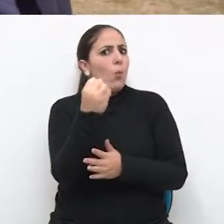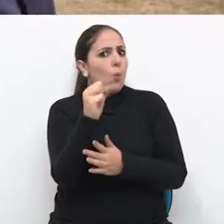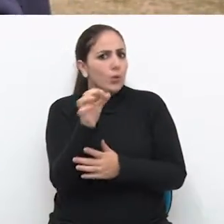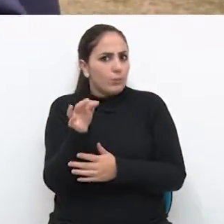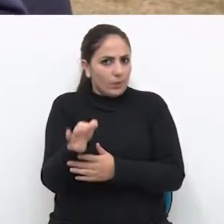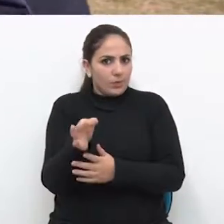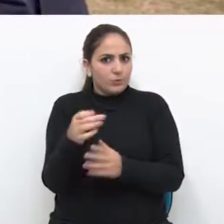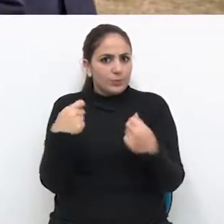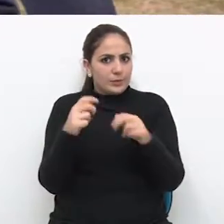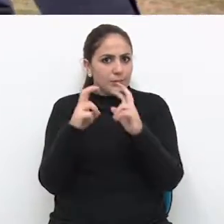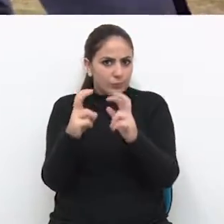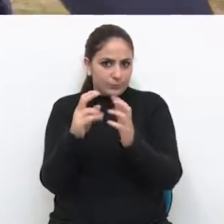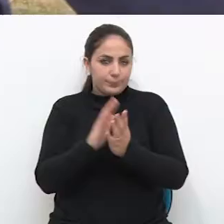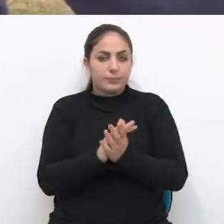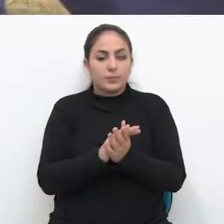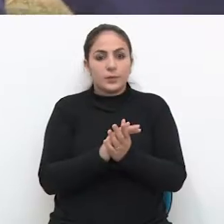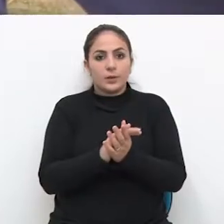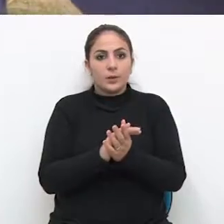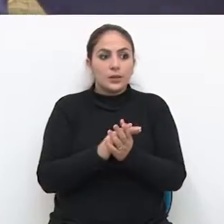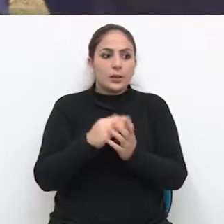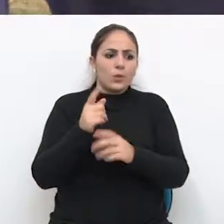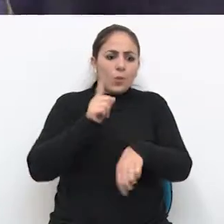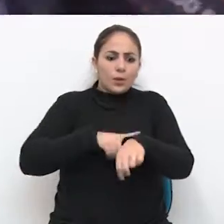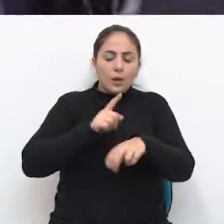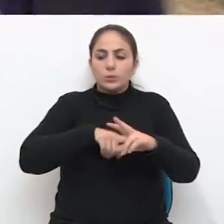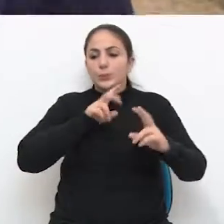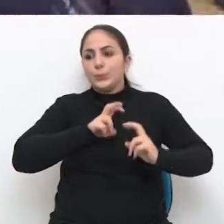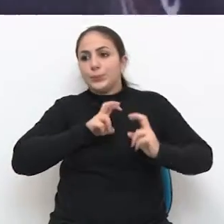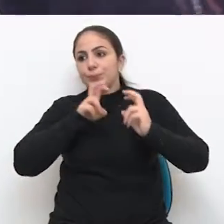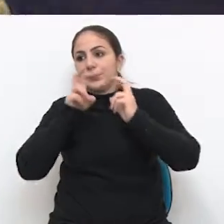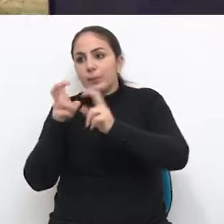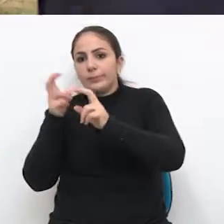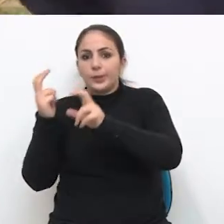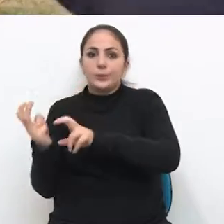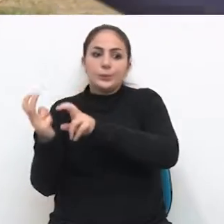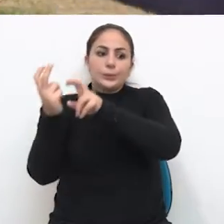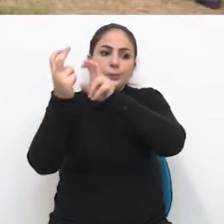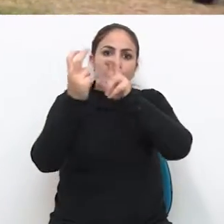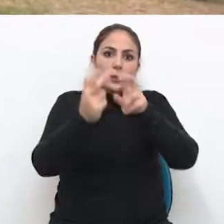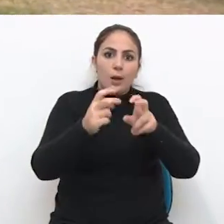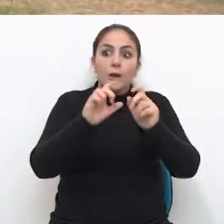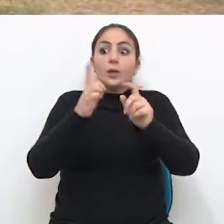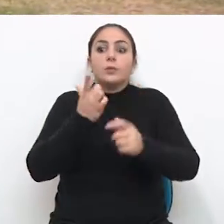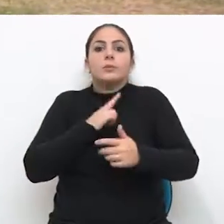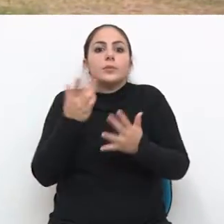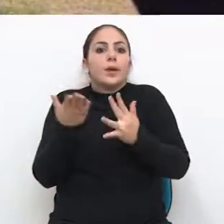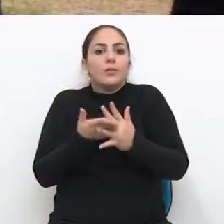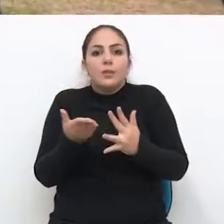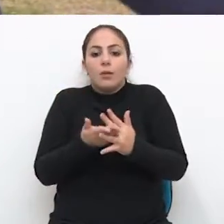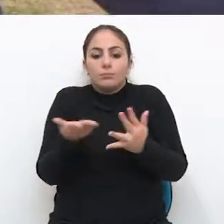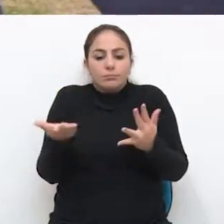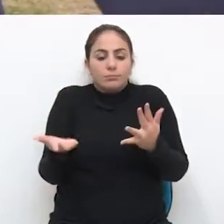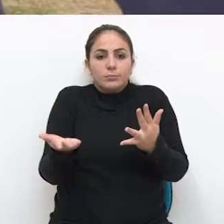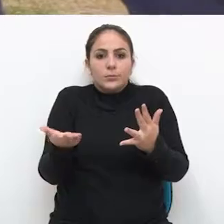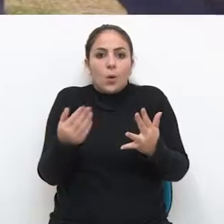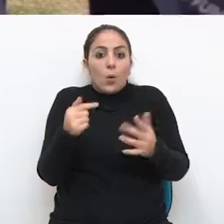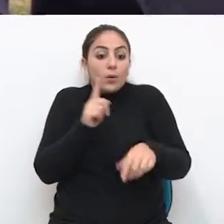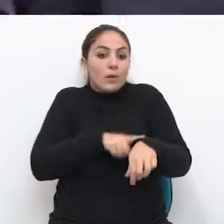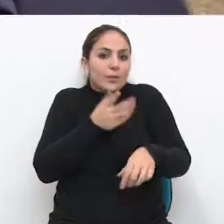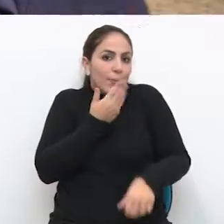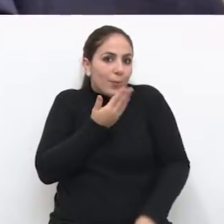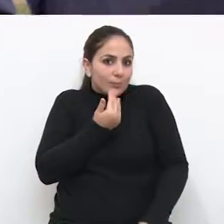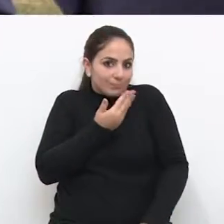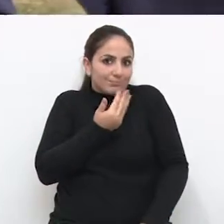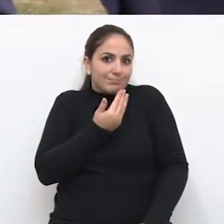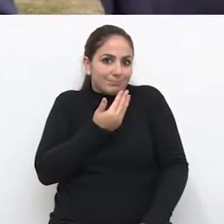-transportes. E entre uma jornada e outra, e ainda tem o horário dele, a intra-jornada, que é o horário de intervalo, o horário